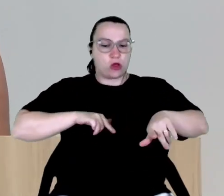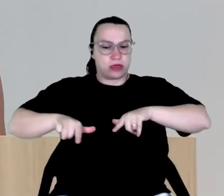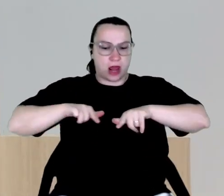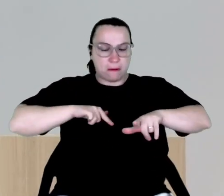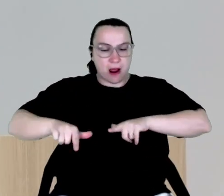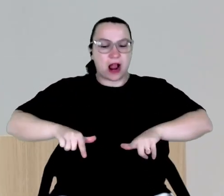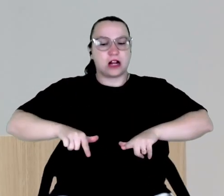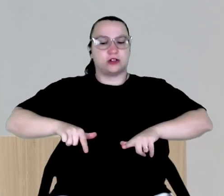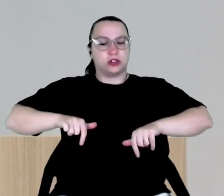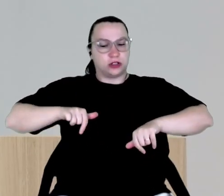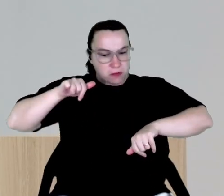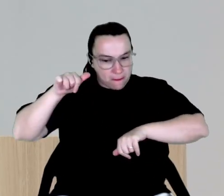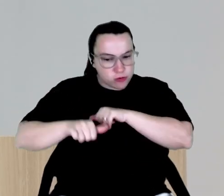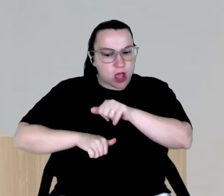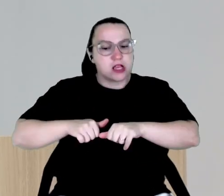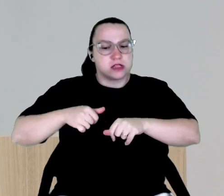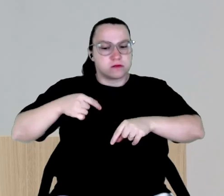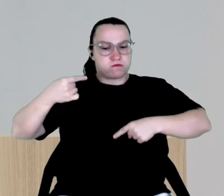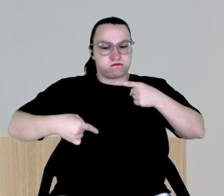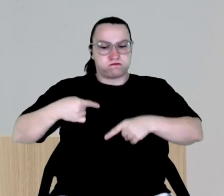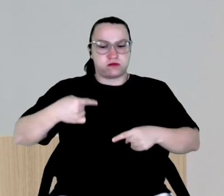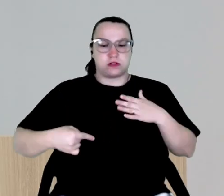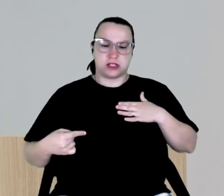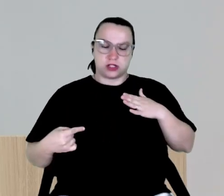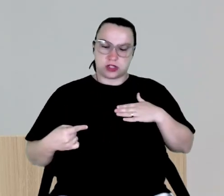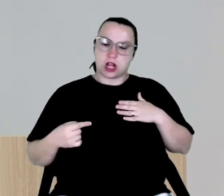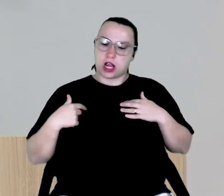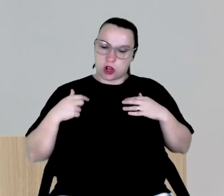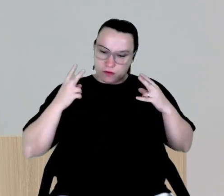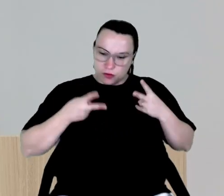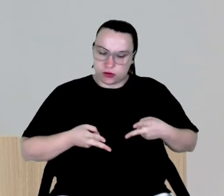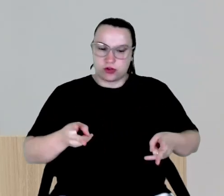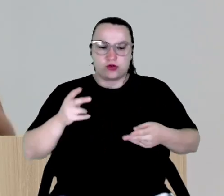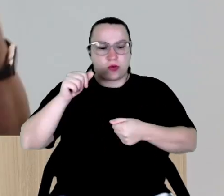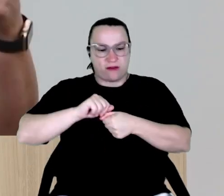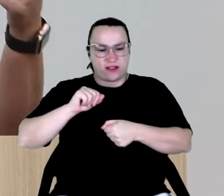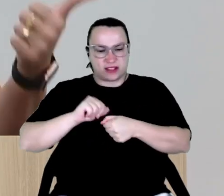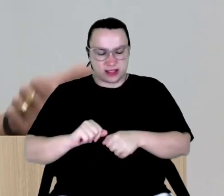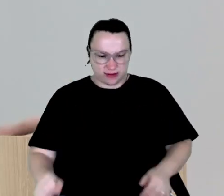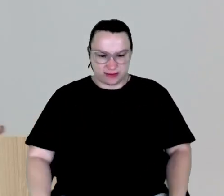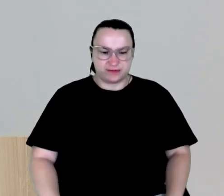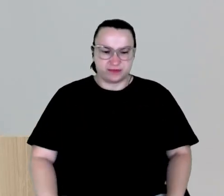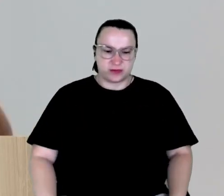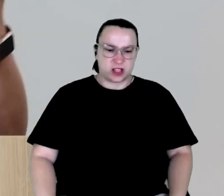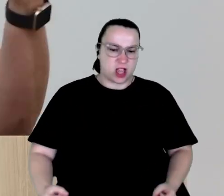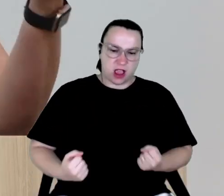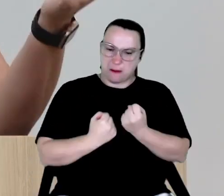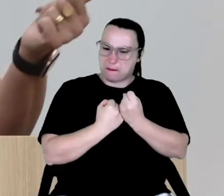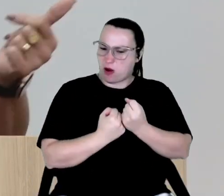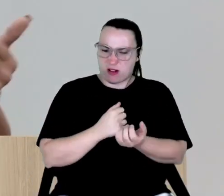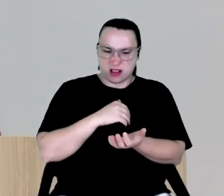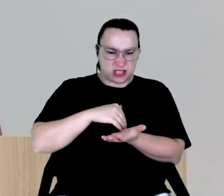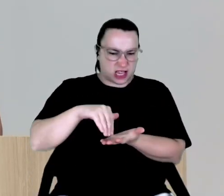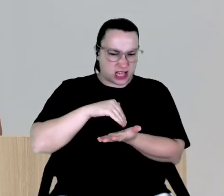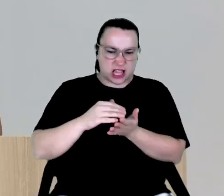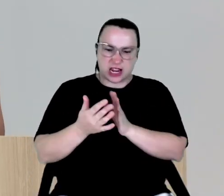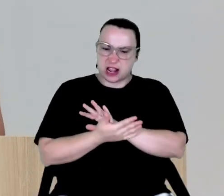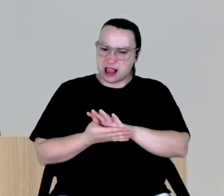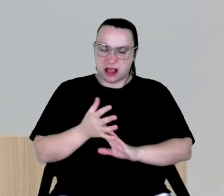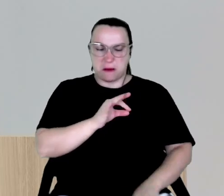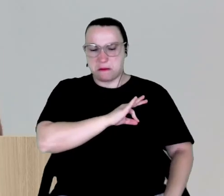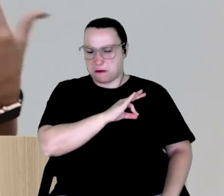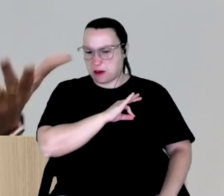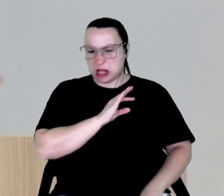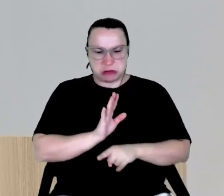na minha política. E é essa que eu vou continuar fazendo aqui. Eu não tive apoio de secretaria, de prefeito, de